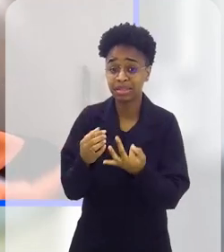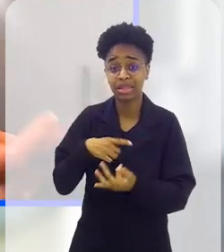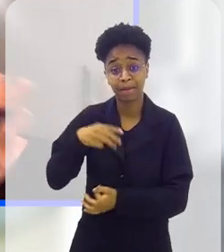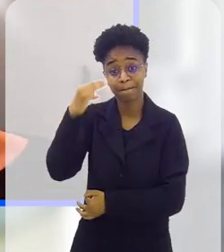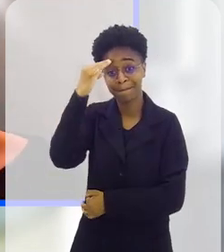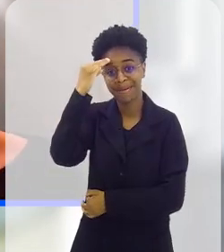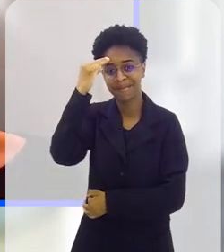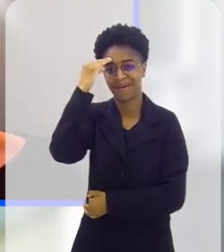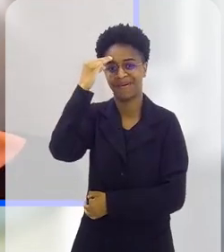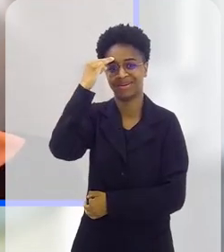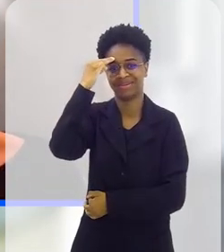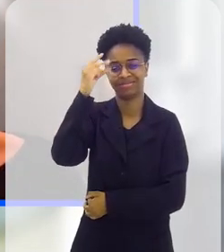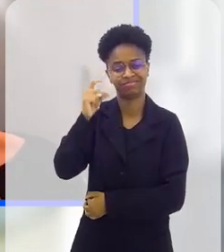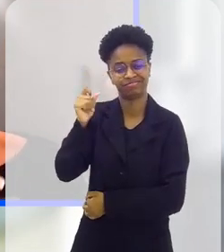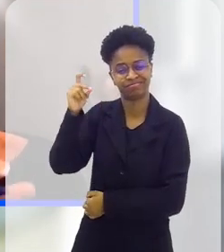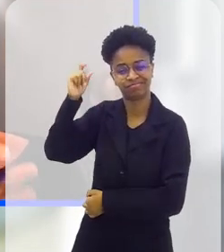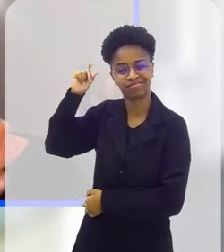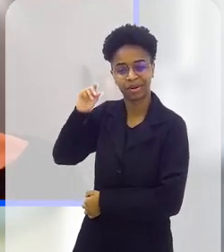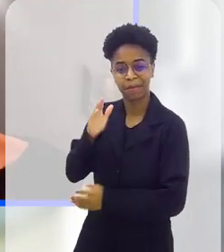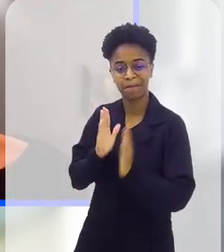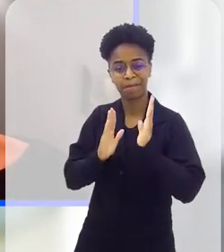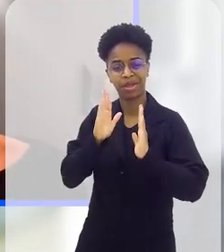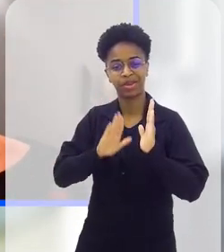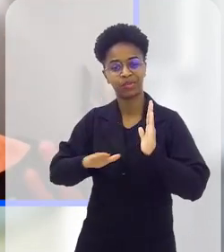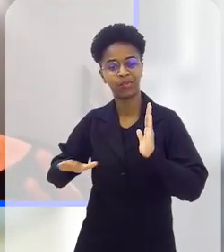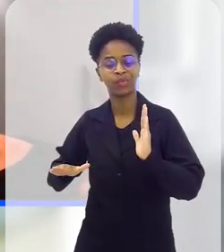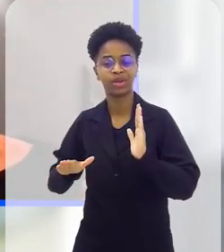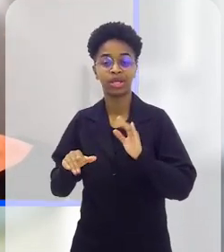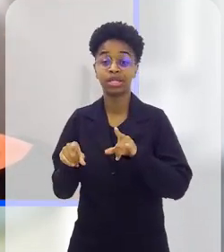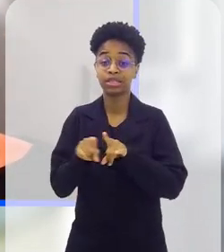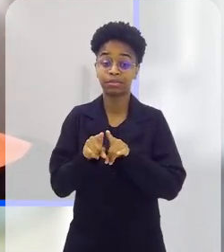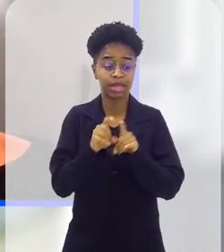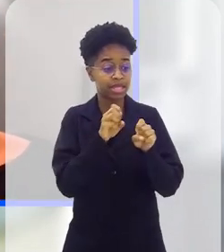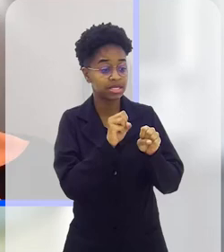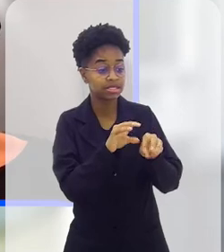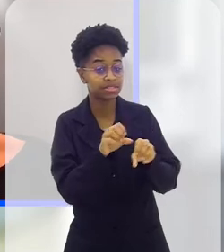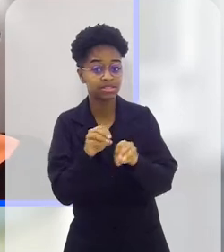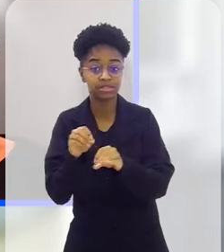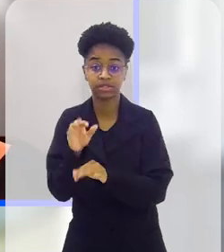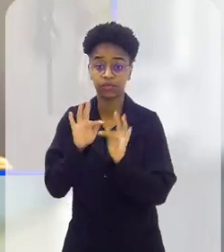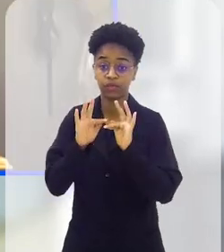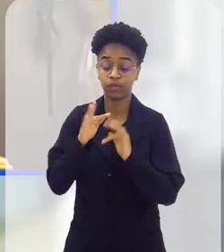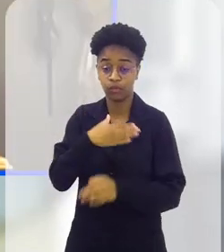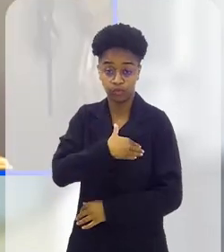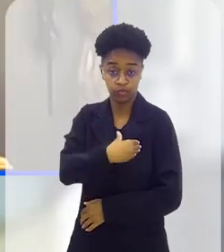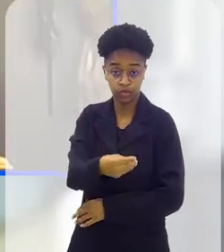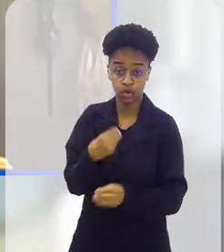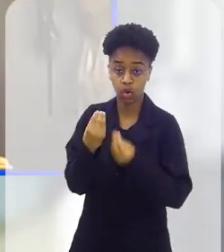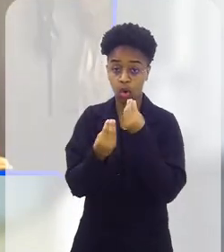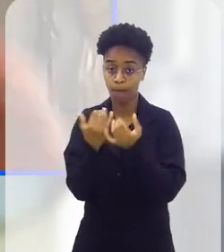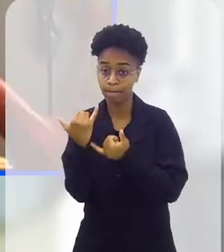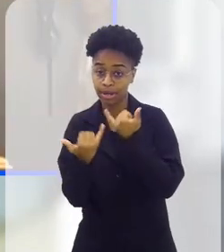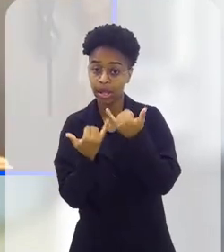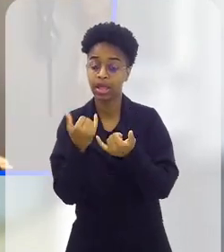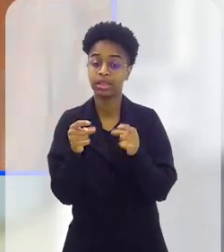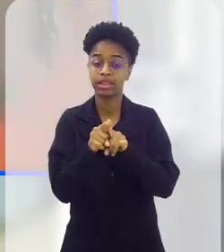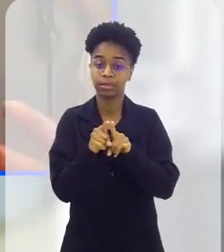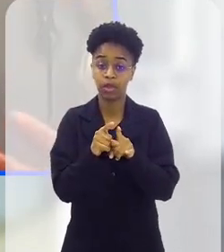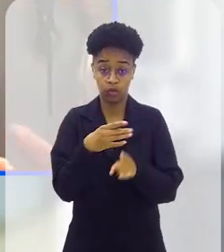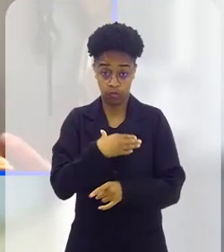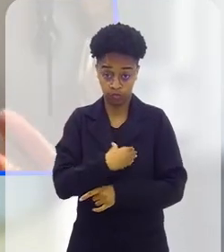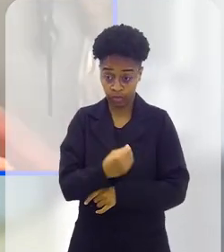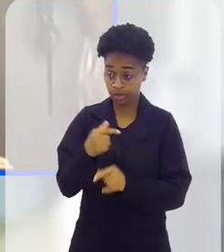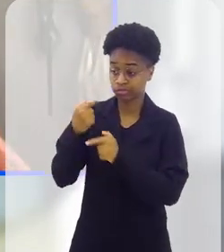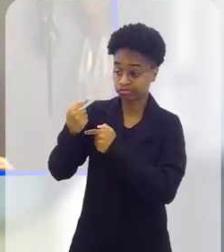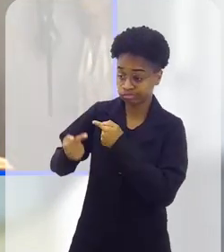têm as suas memórias da infância e ensinam seus filhos a brincarem, e aí seus filhos vão